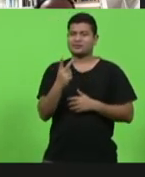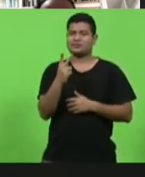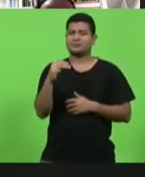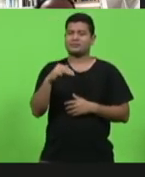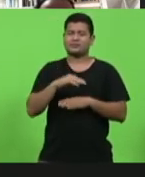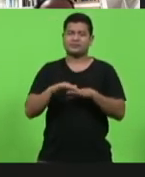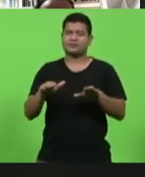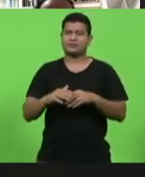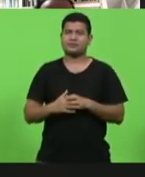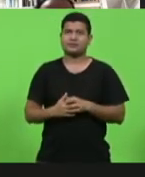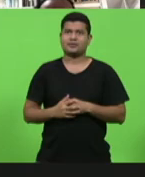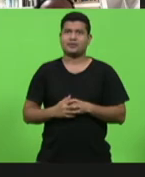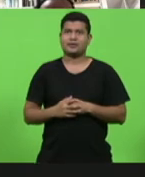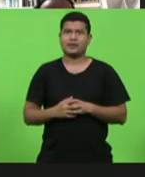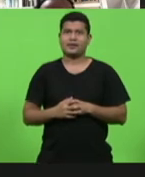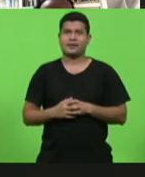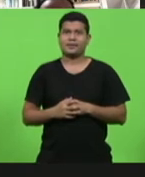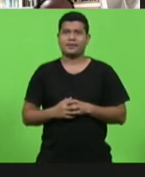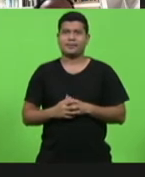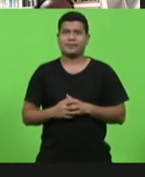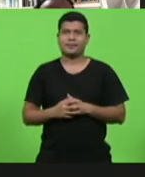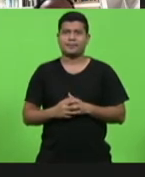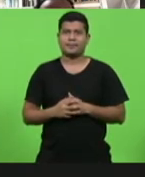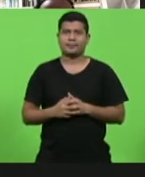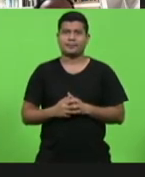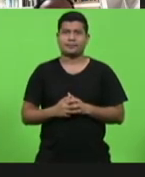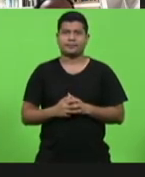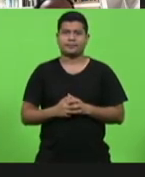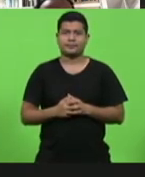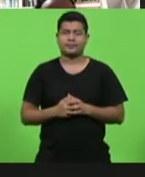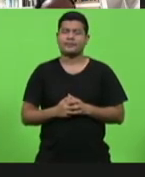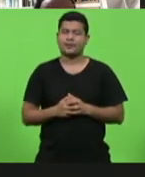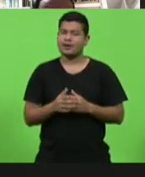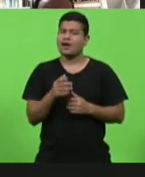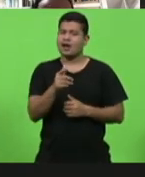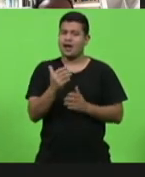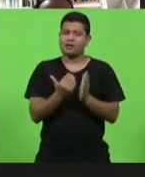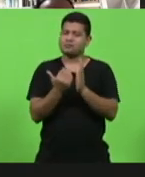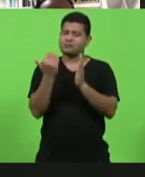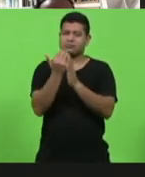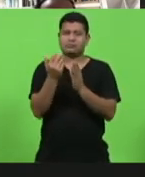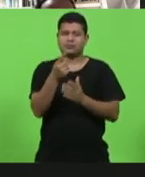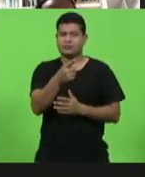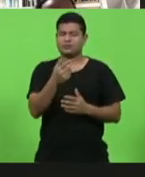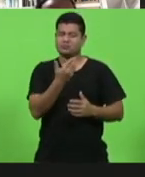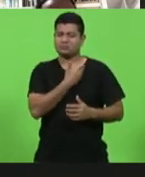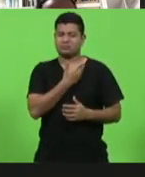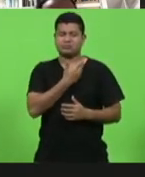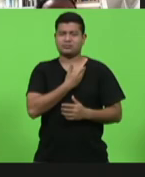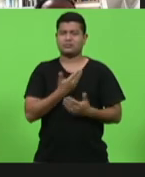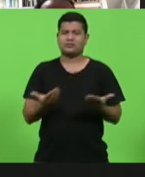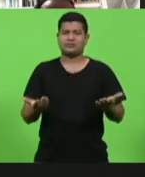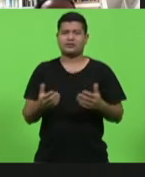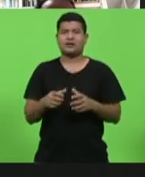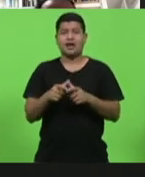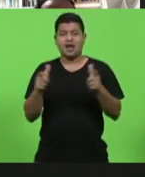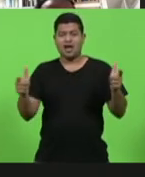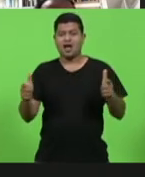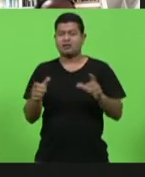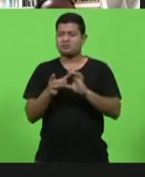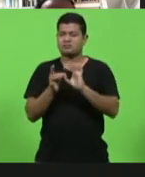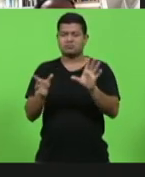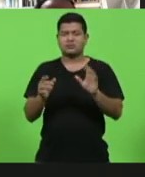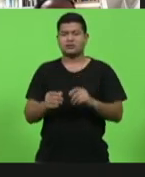Não, mas essa exceção com a vossa excelência é ainda mais ampla. Fica à vontade, deputado. Obrigado,